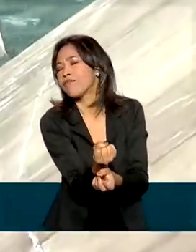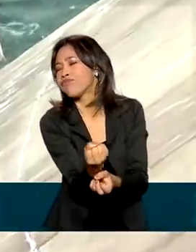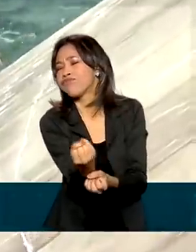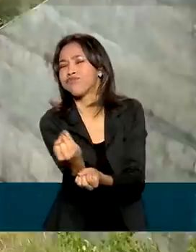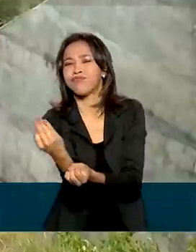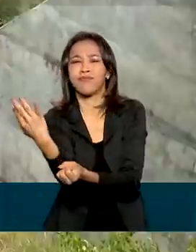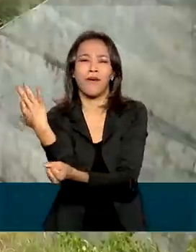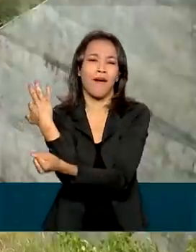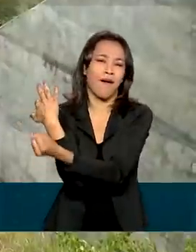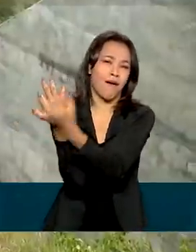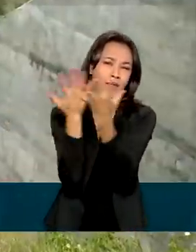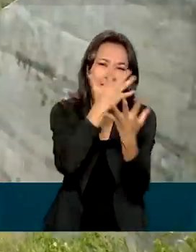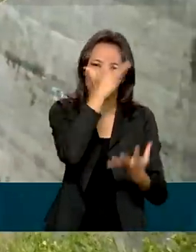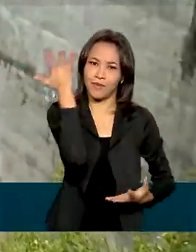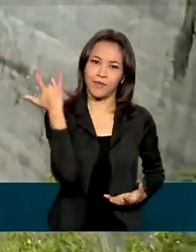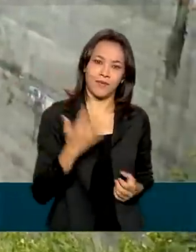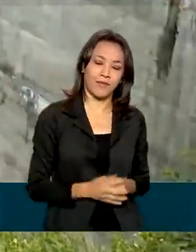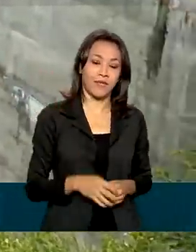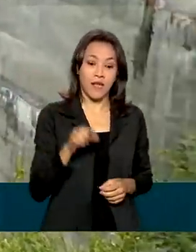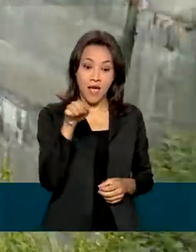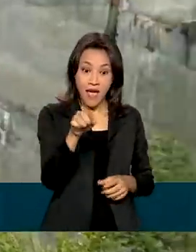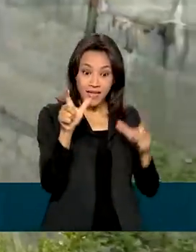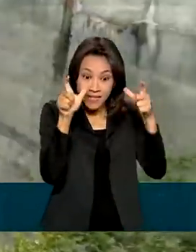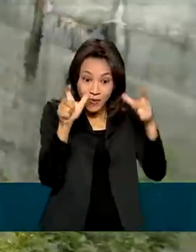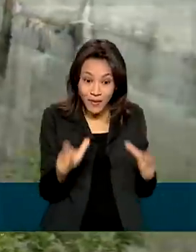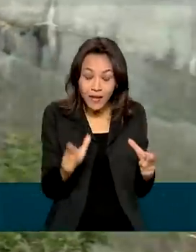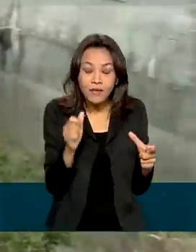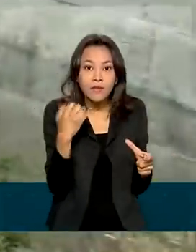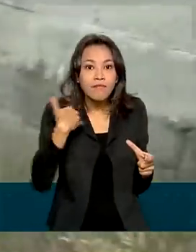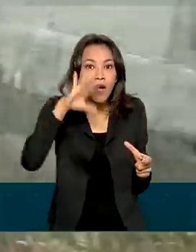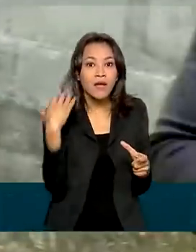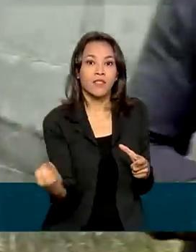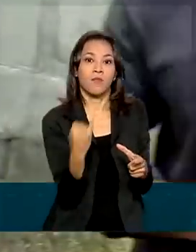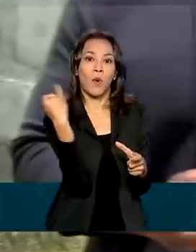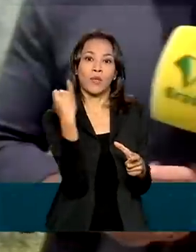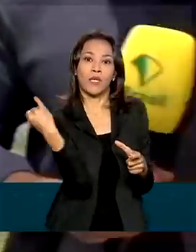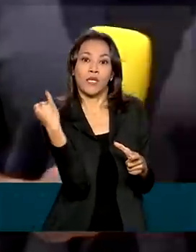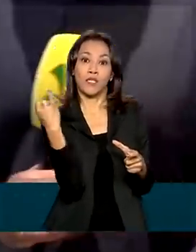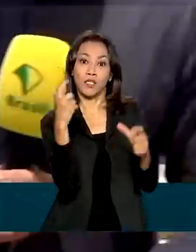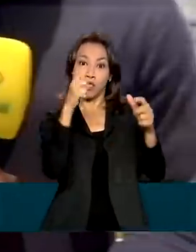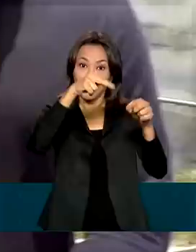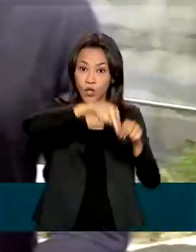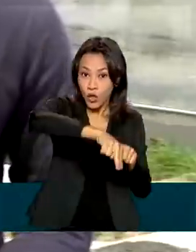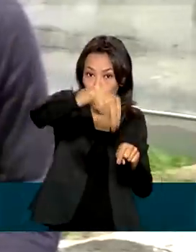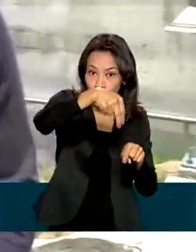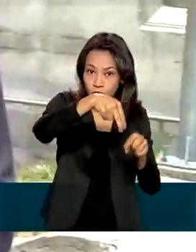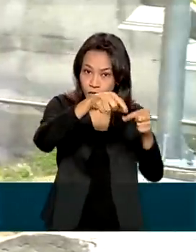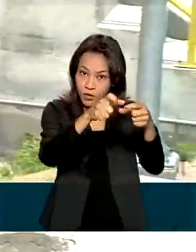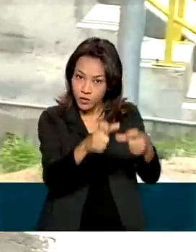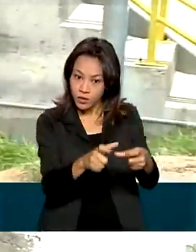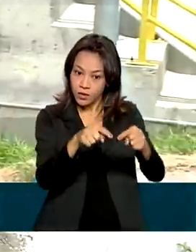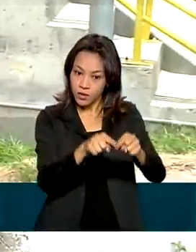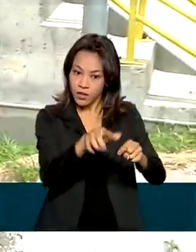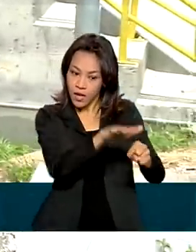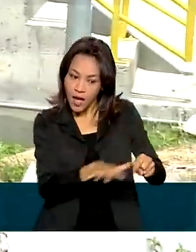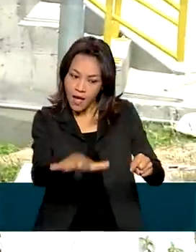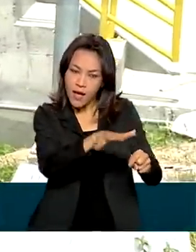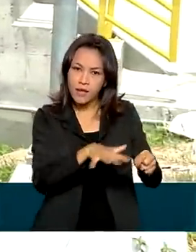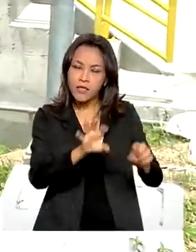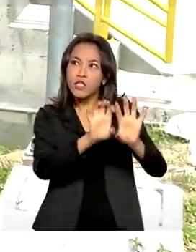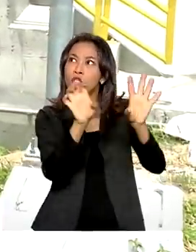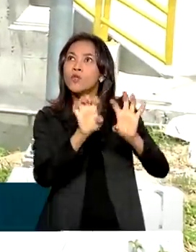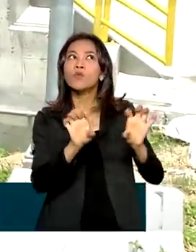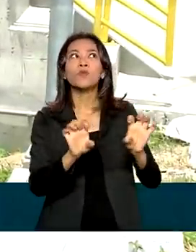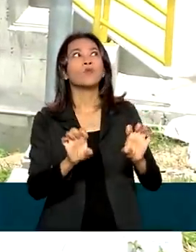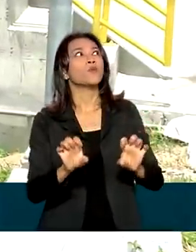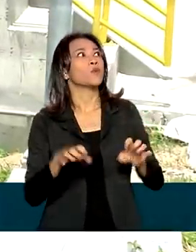nordestinos. Essa é uma das estações mais importantes do eixo norte de bombeamento do Rio São Francisco. Toda essa estrutura é